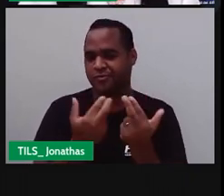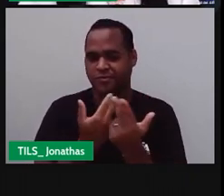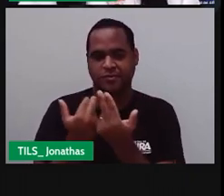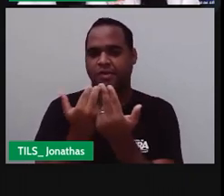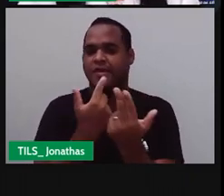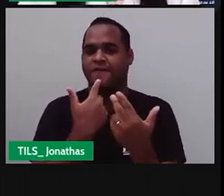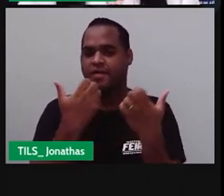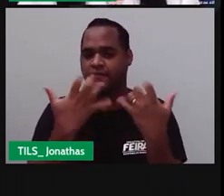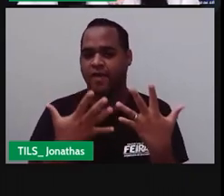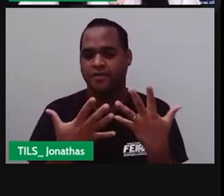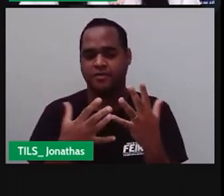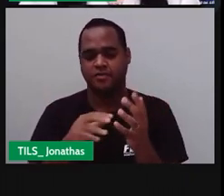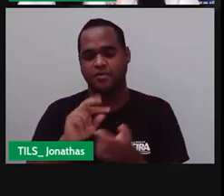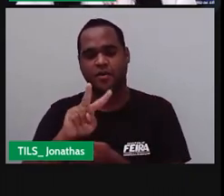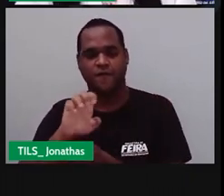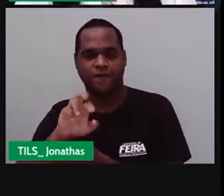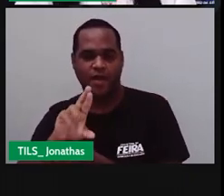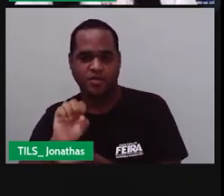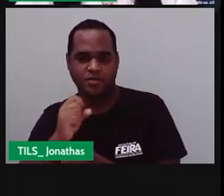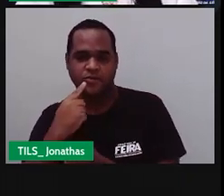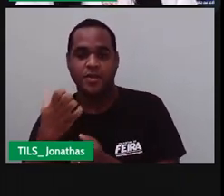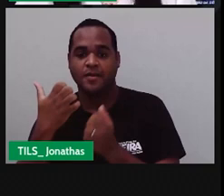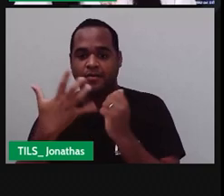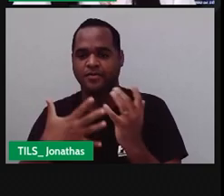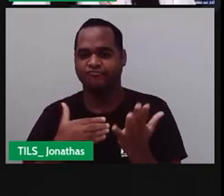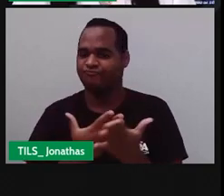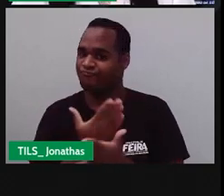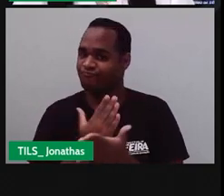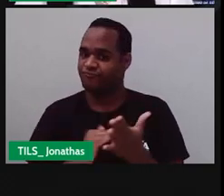Vem outro verso Que diz Ai como é chato